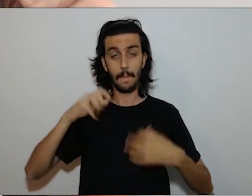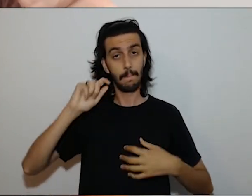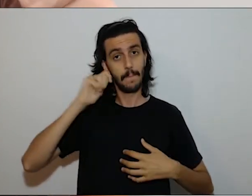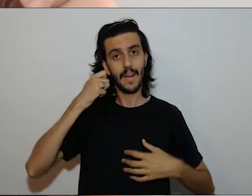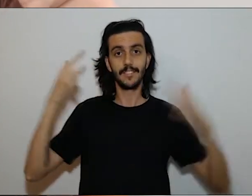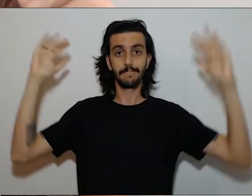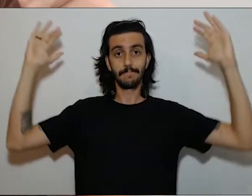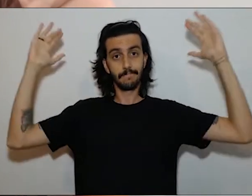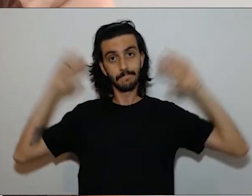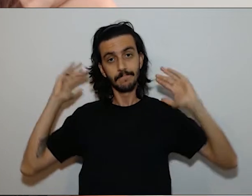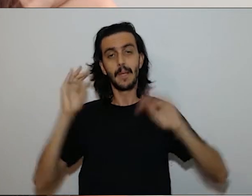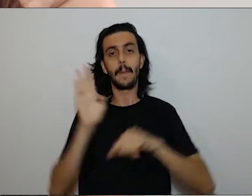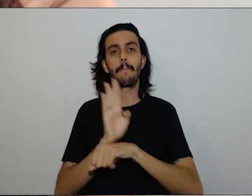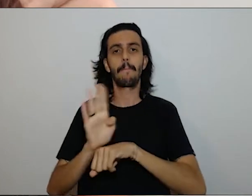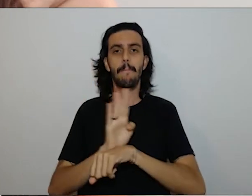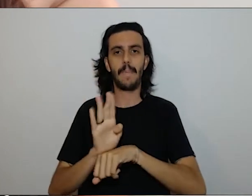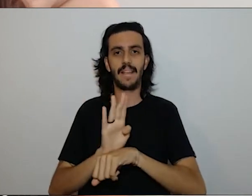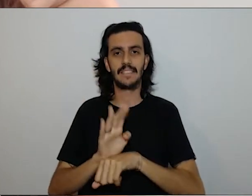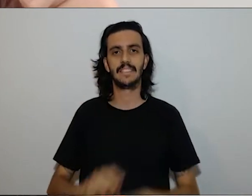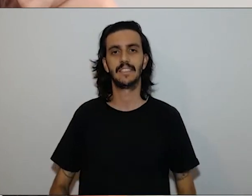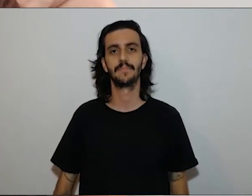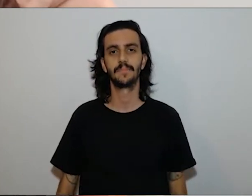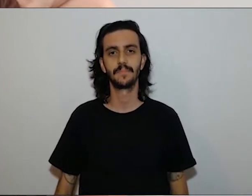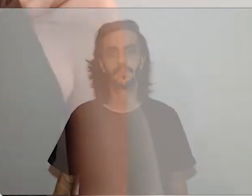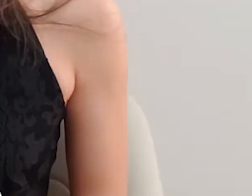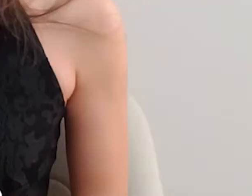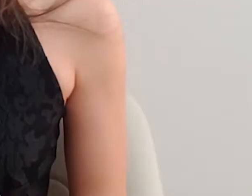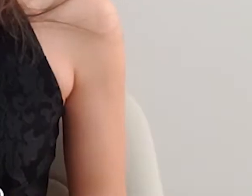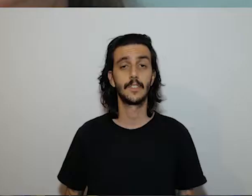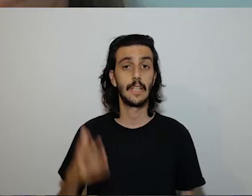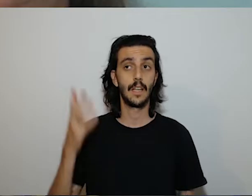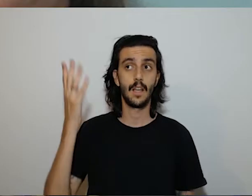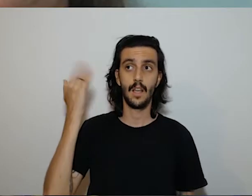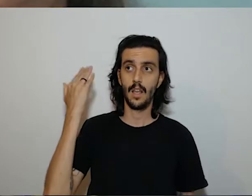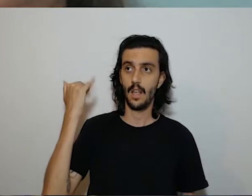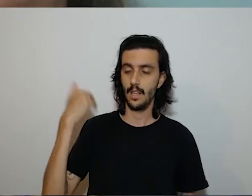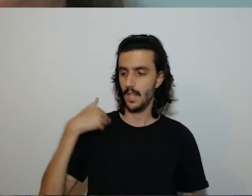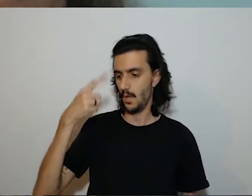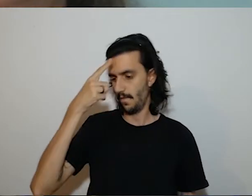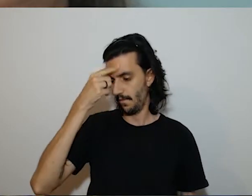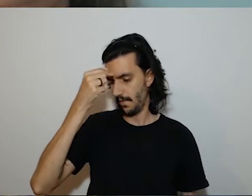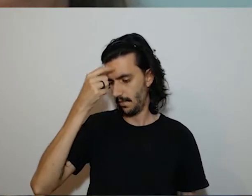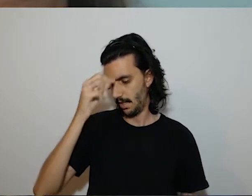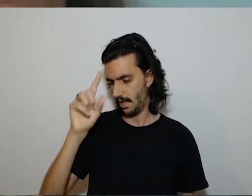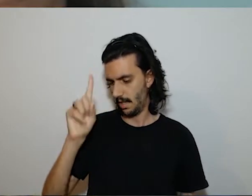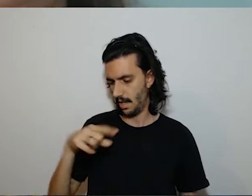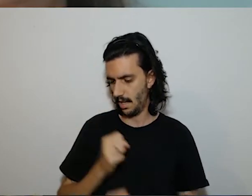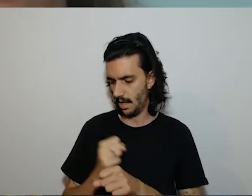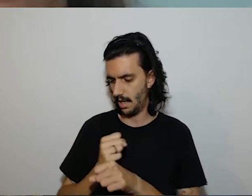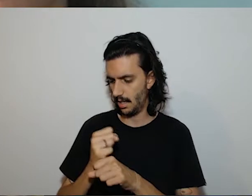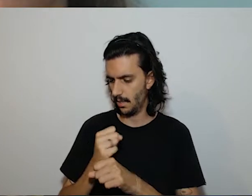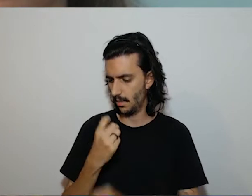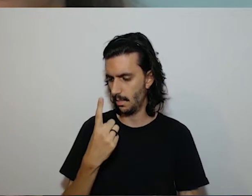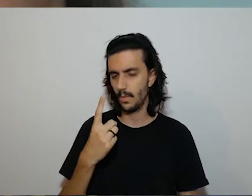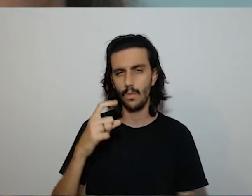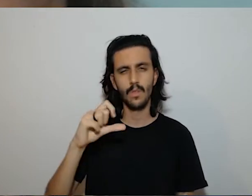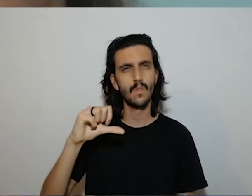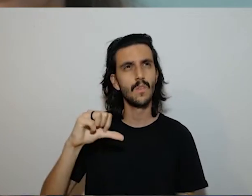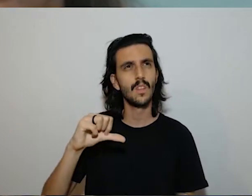blusa preta e estou em frente a uma parede bege na sala da minha casa e na época que eu fiz a minha faculdade